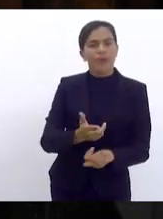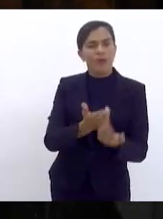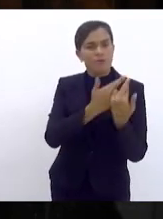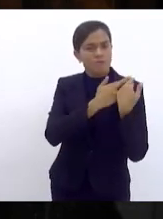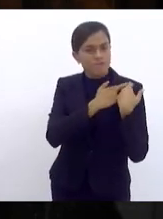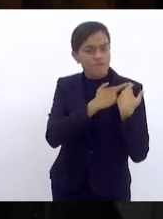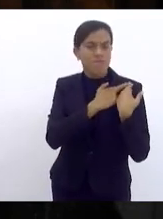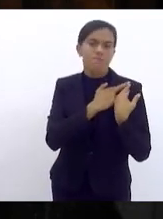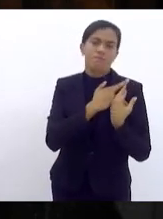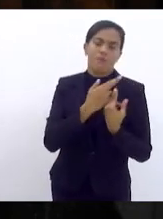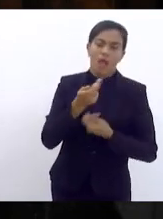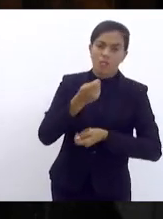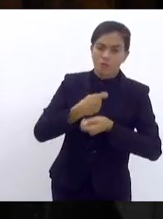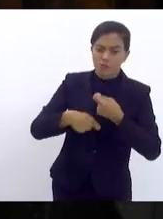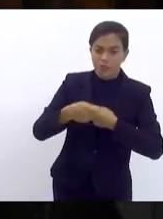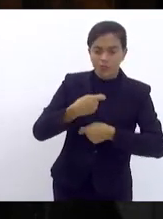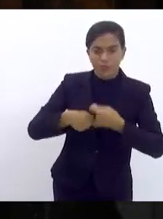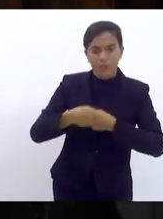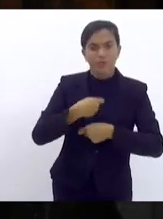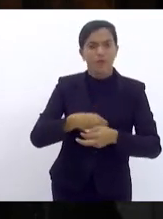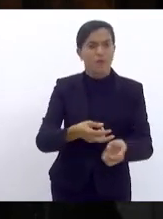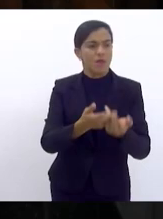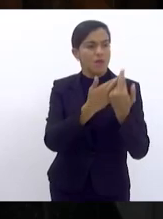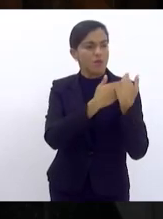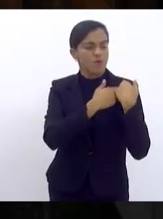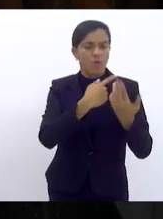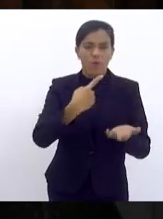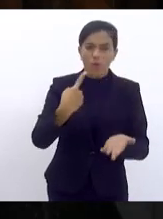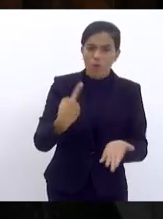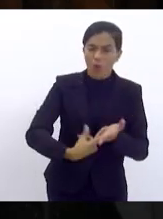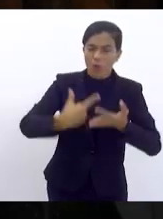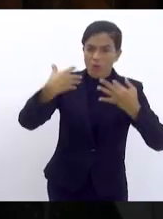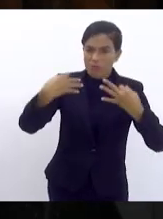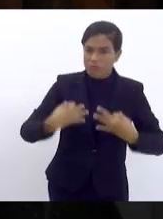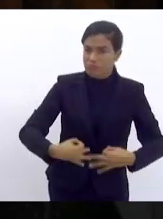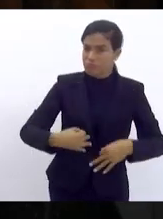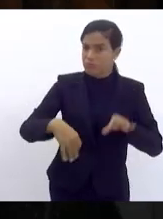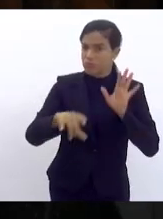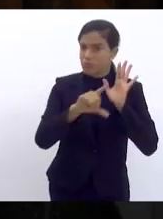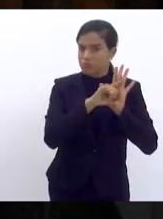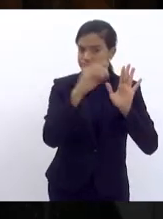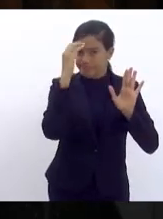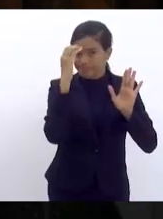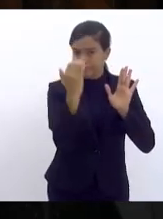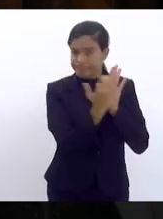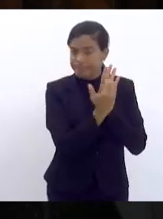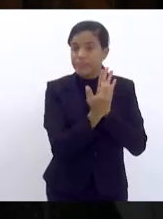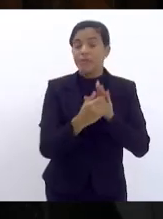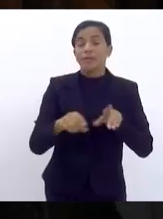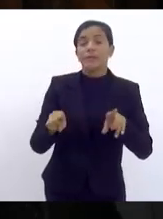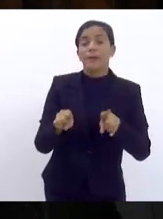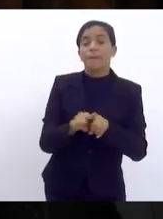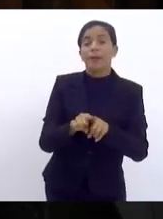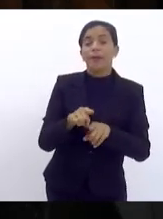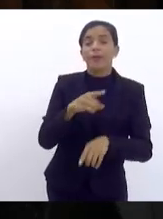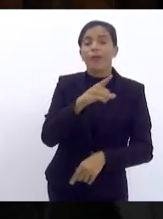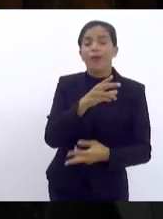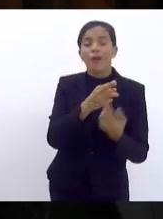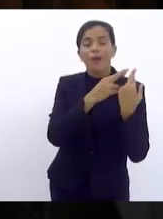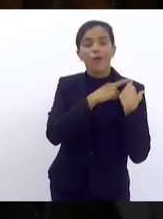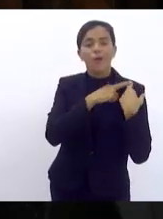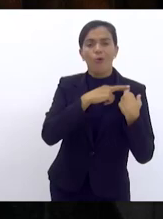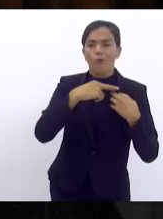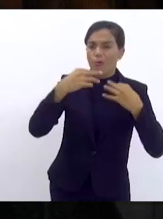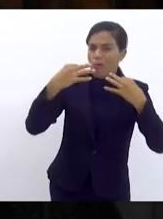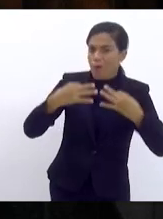administrativo que tenham o compromisso legal e que tenha também o seu compromisso social